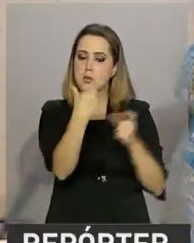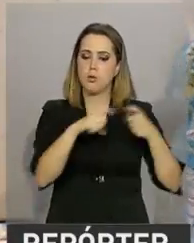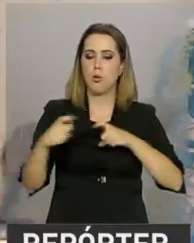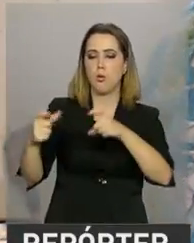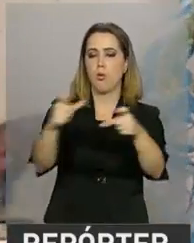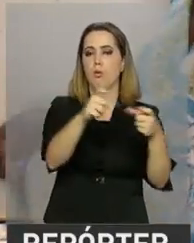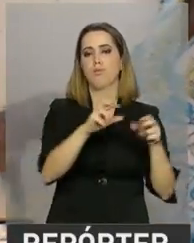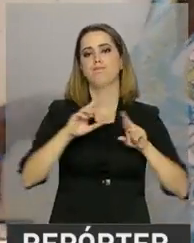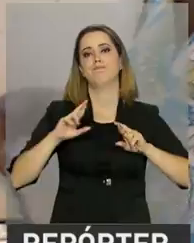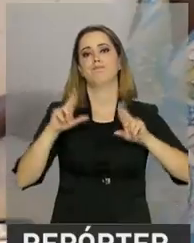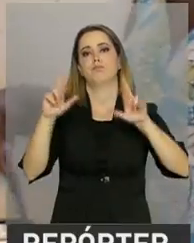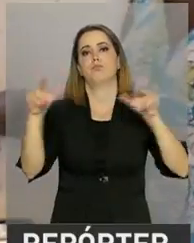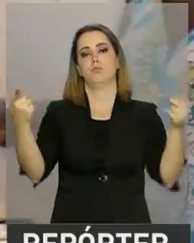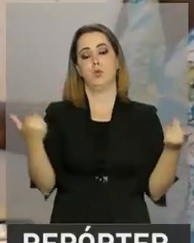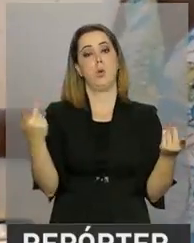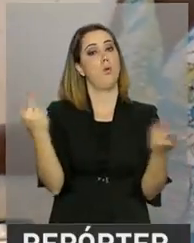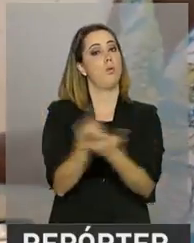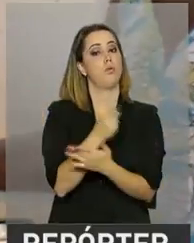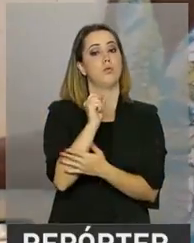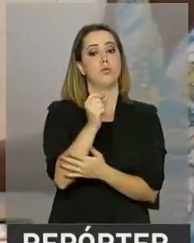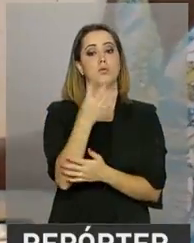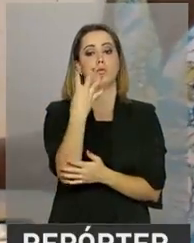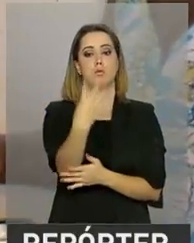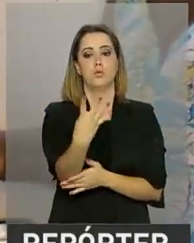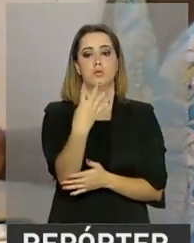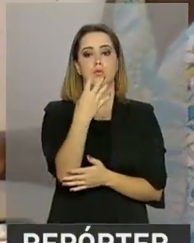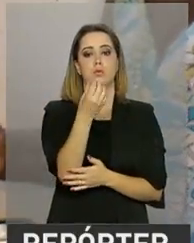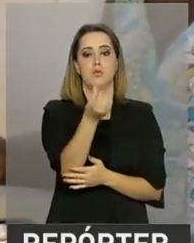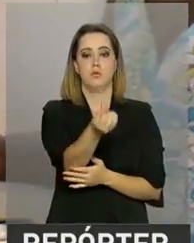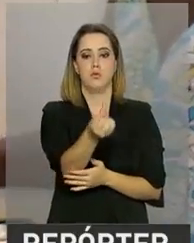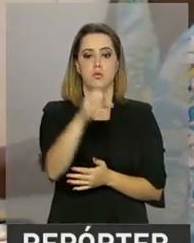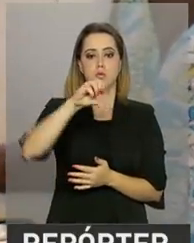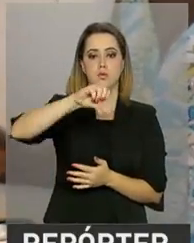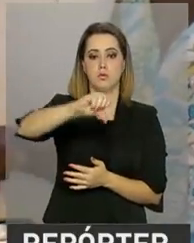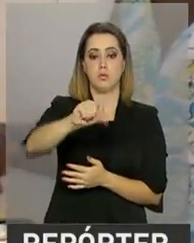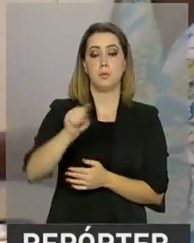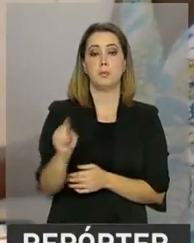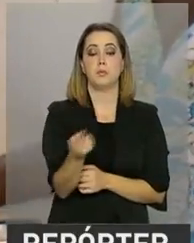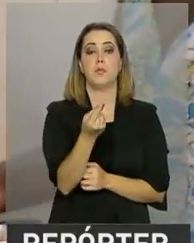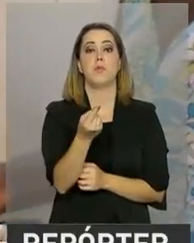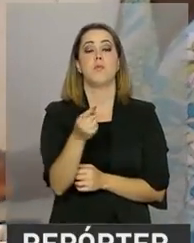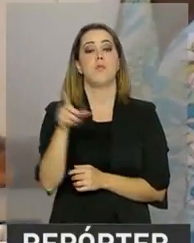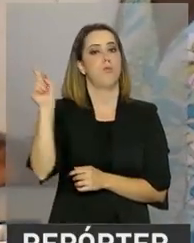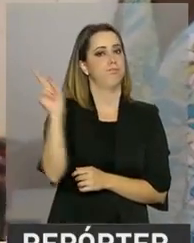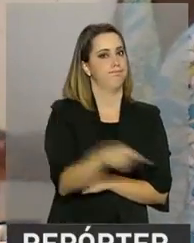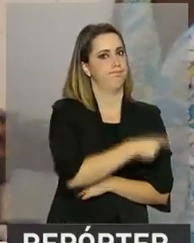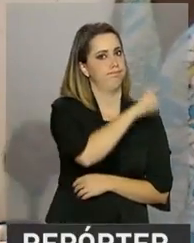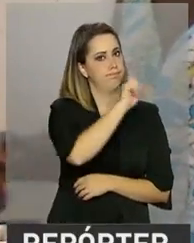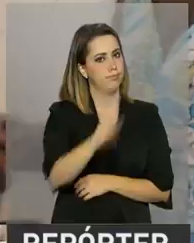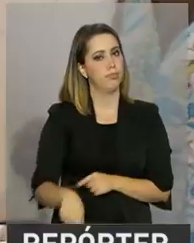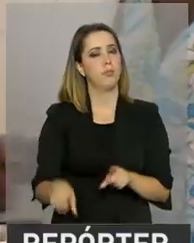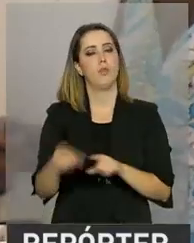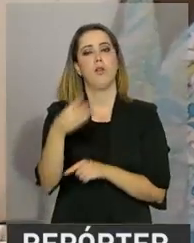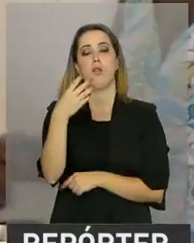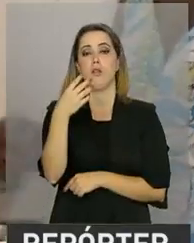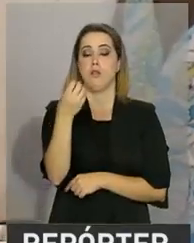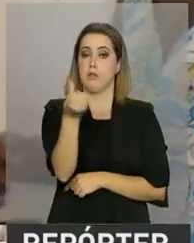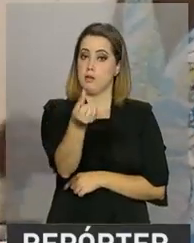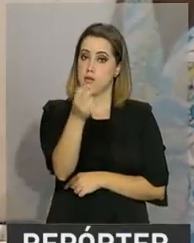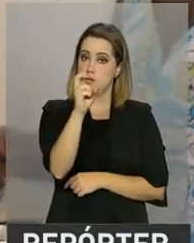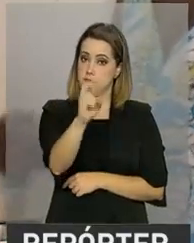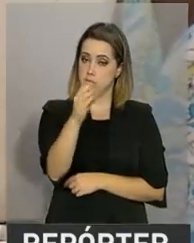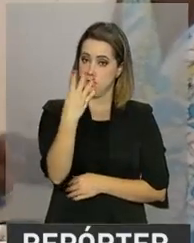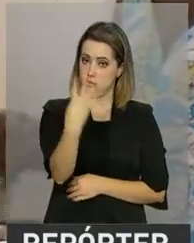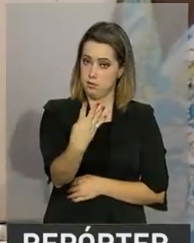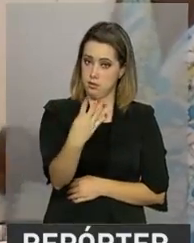federal. A ação resultou em 469 mil benefícios cancelados e 654